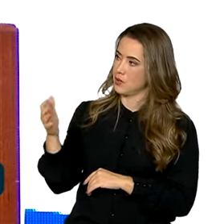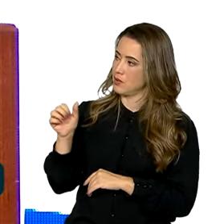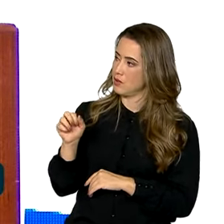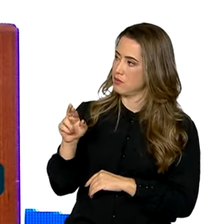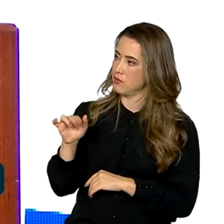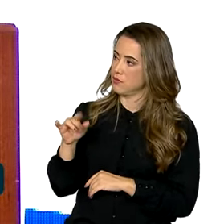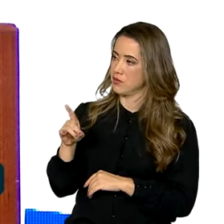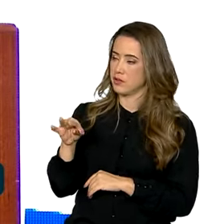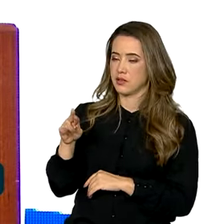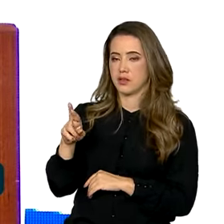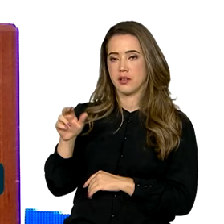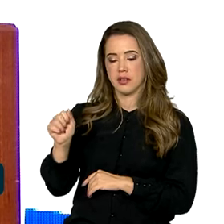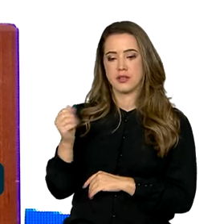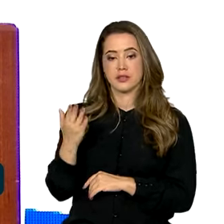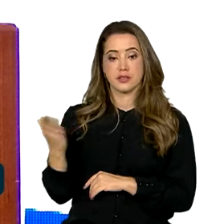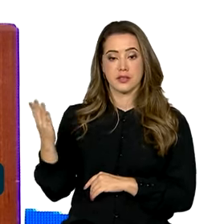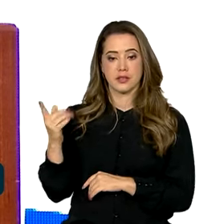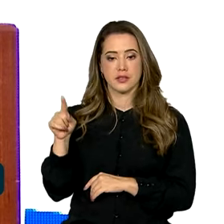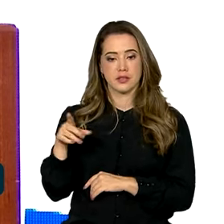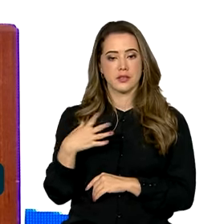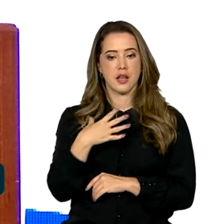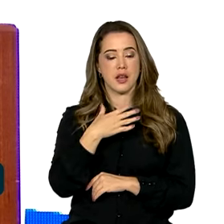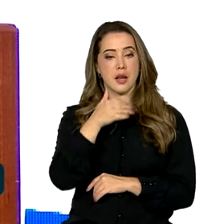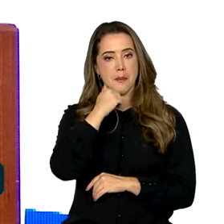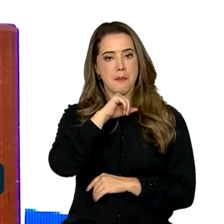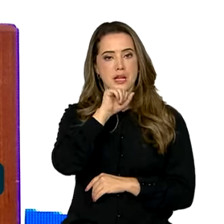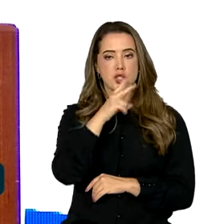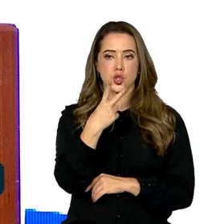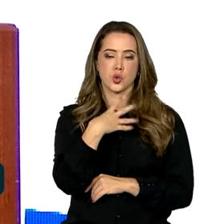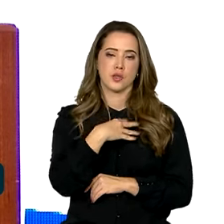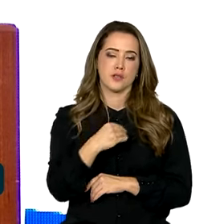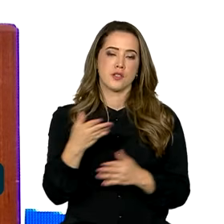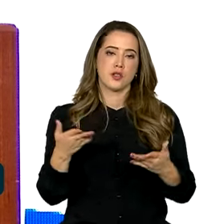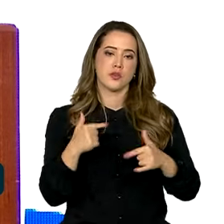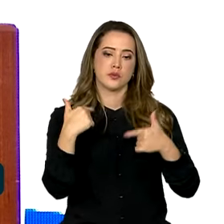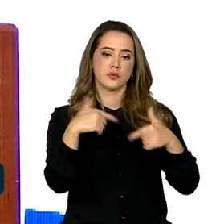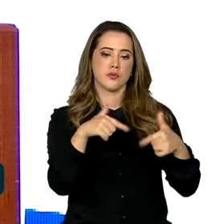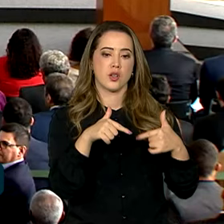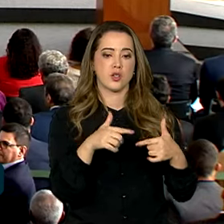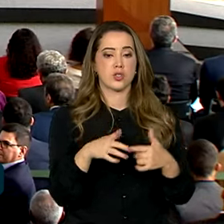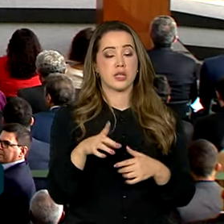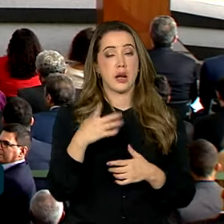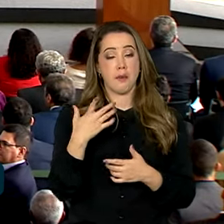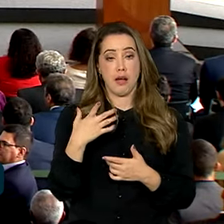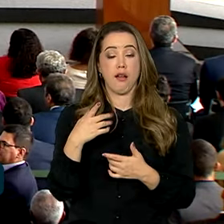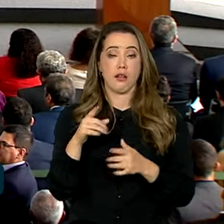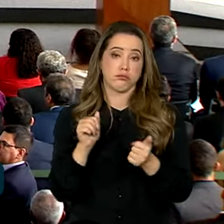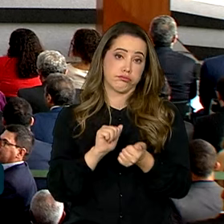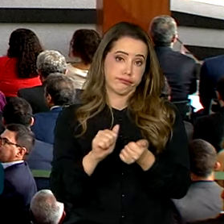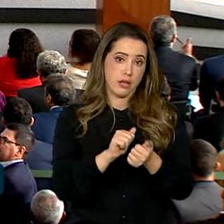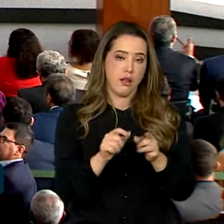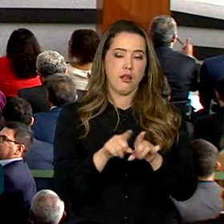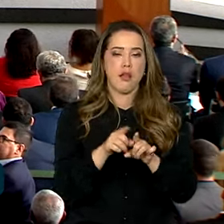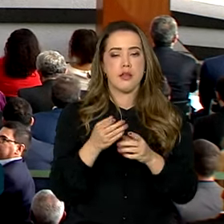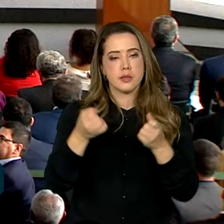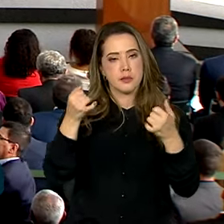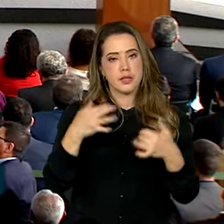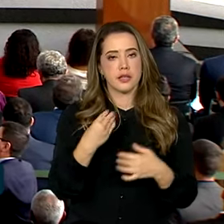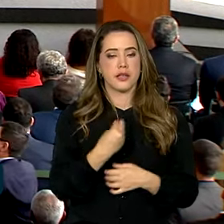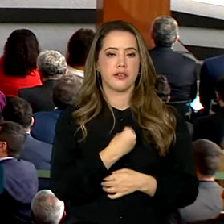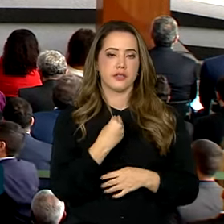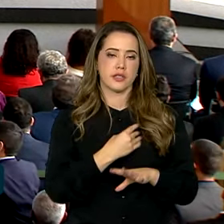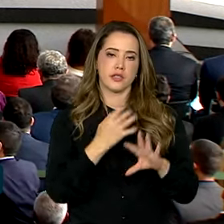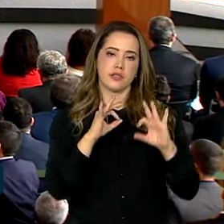de Abaitetuba, do Pará. Ela, é mãe de duas filhas e hoje trabalha como diarista, conta que a vida da família